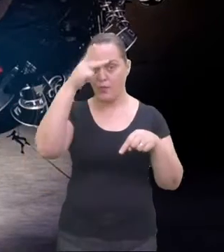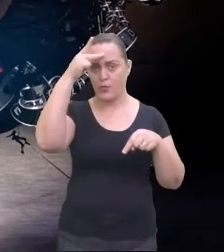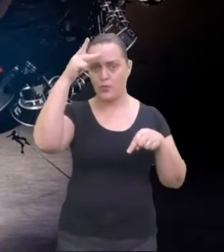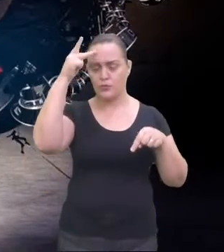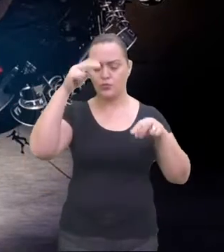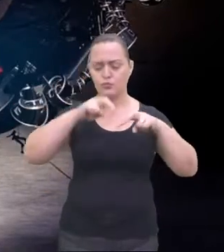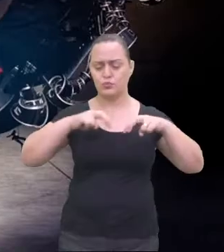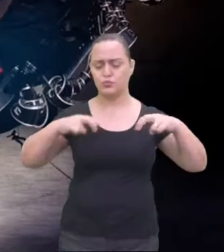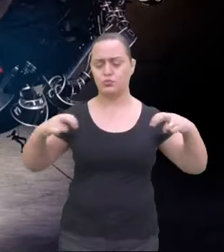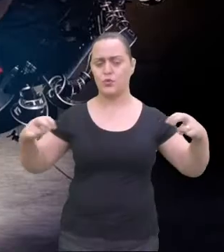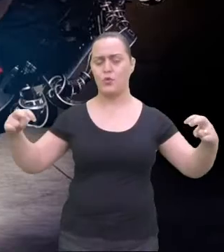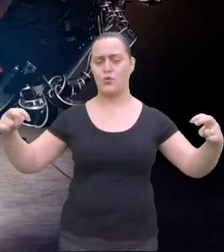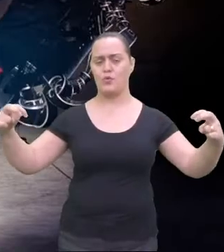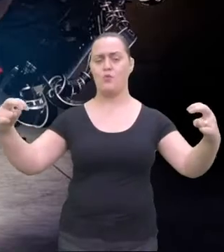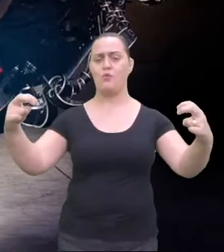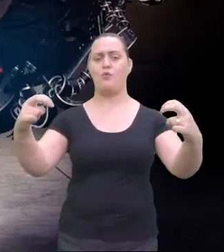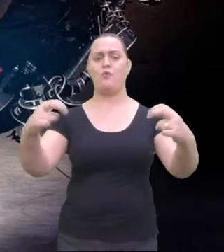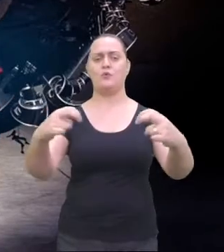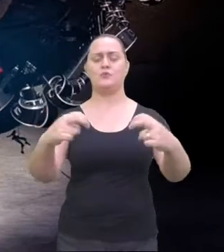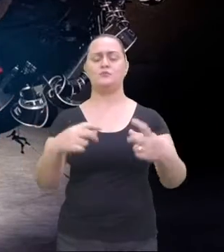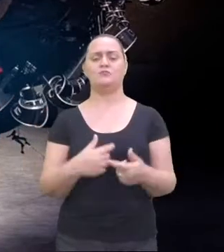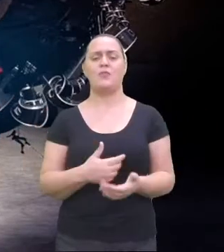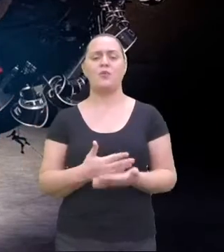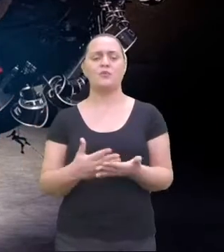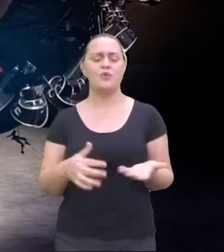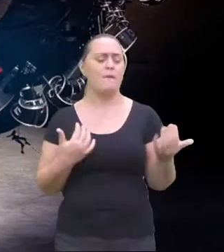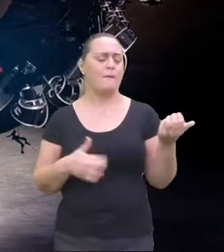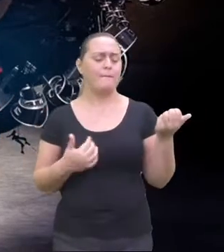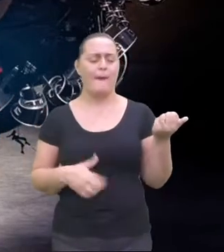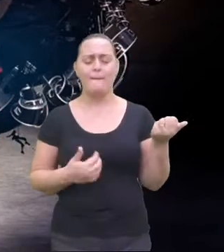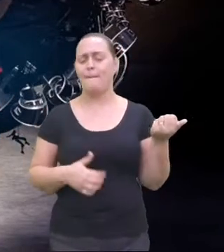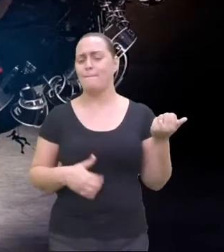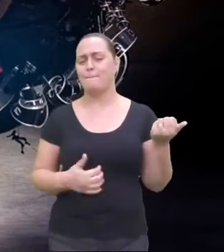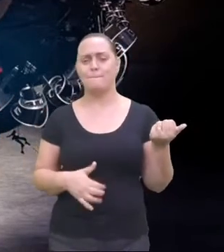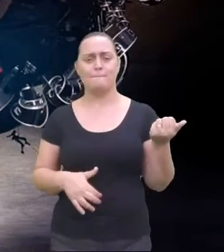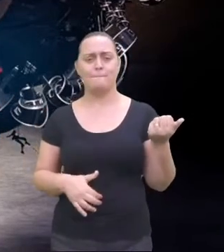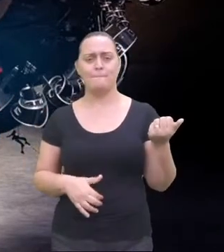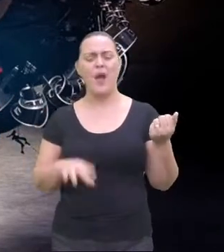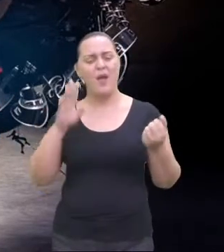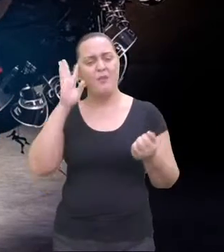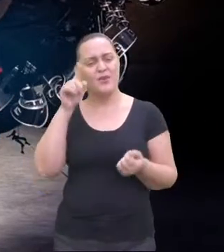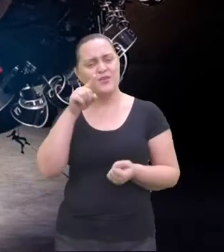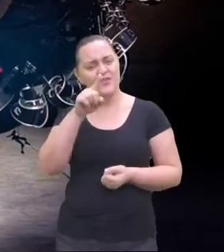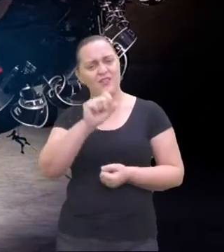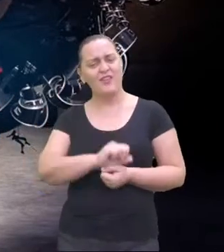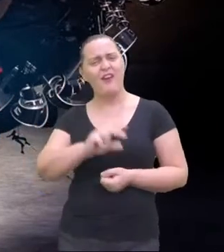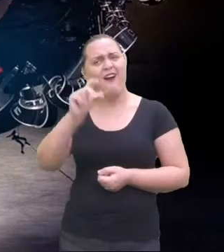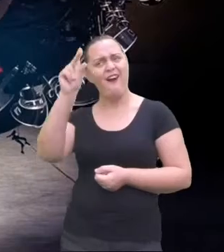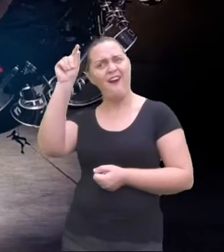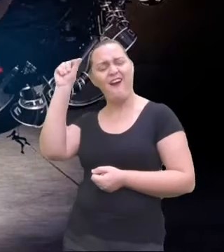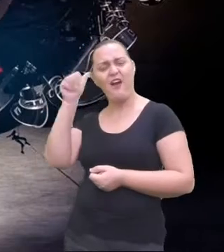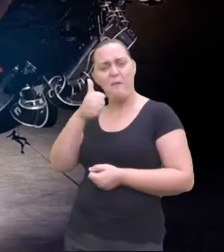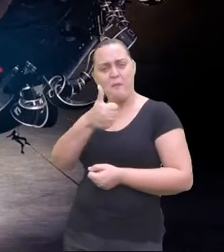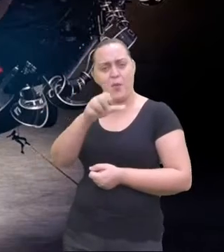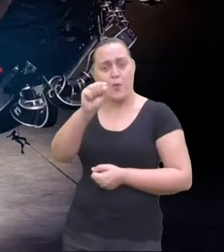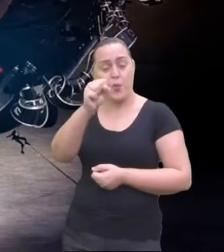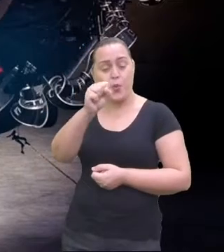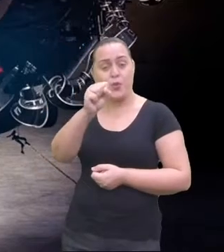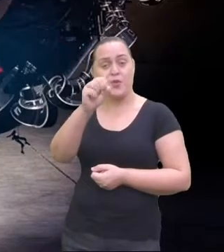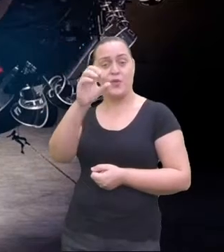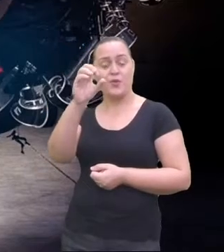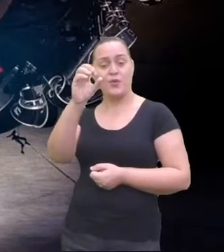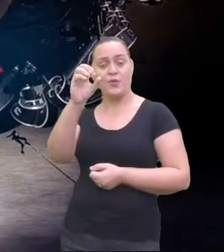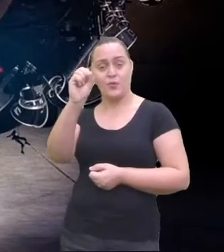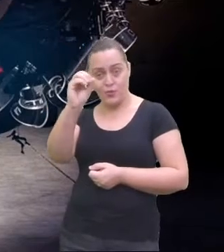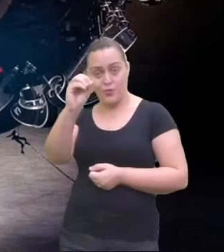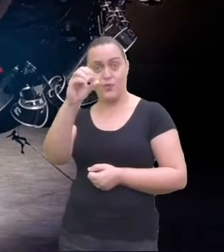choro. Olha como que era executado o chorinho. Imagina você agora, em 1808, numa roda de chorinho. Que